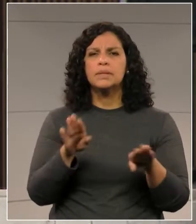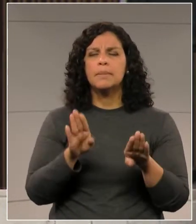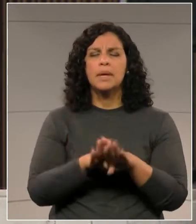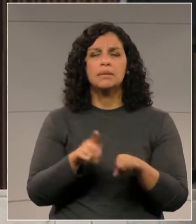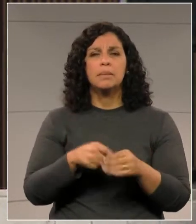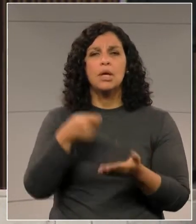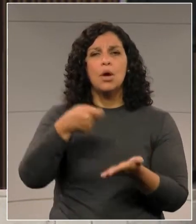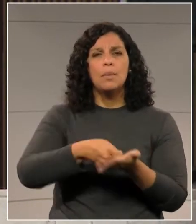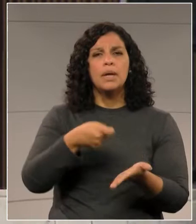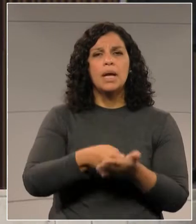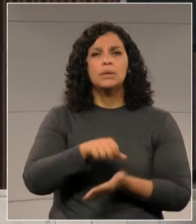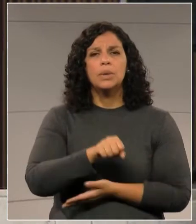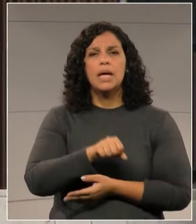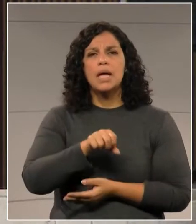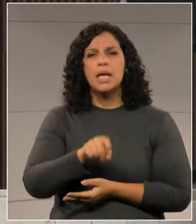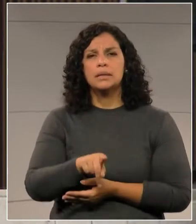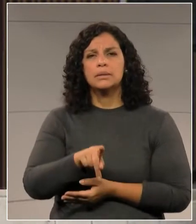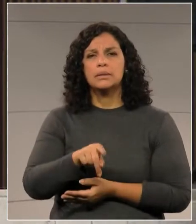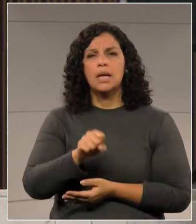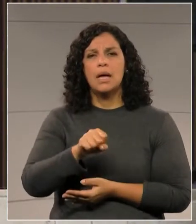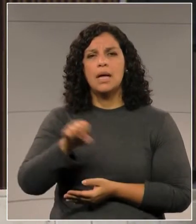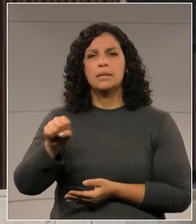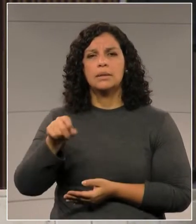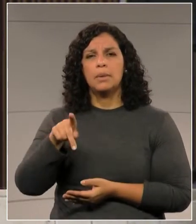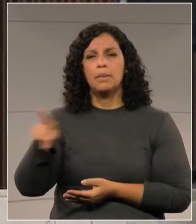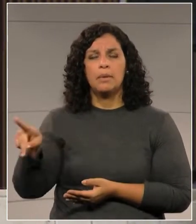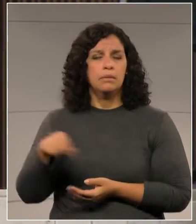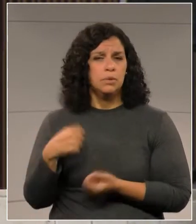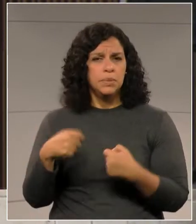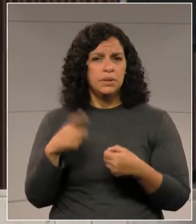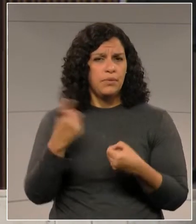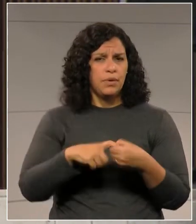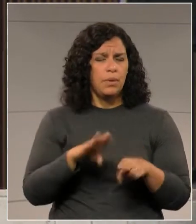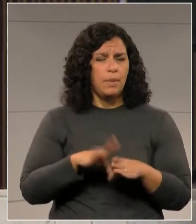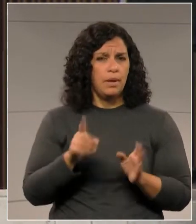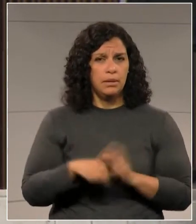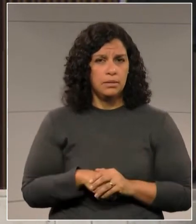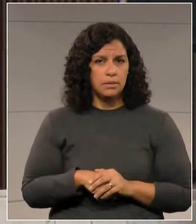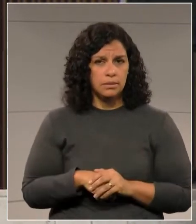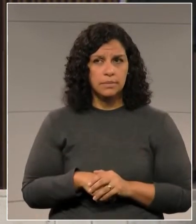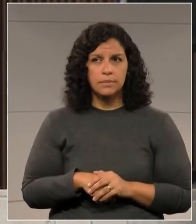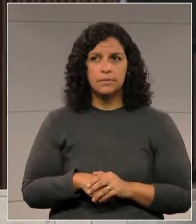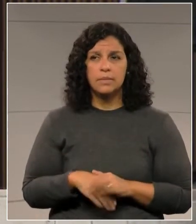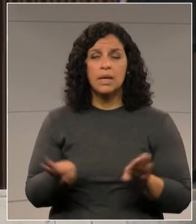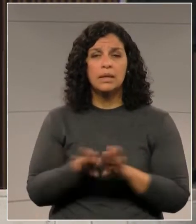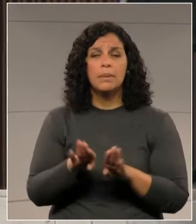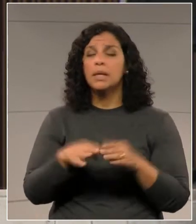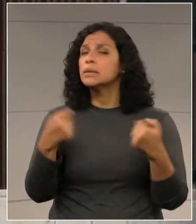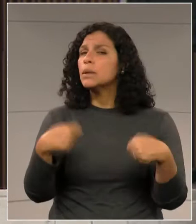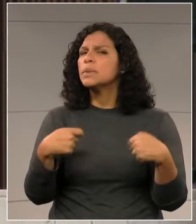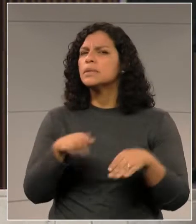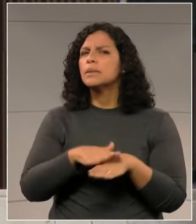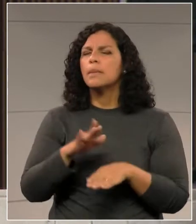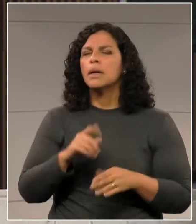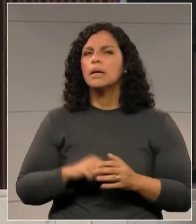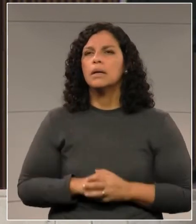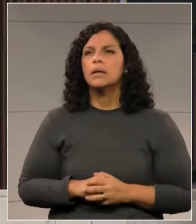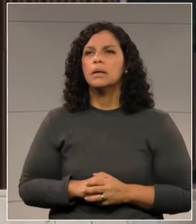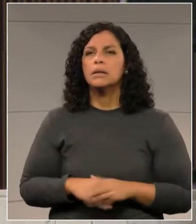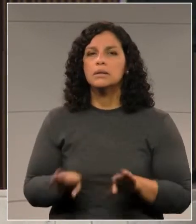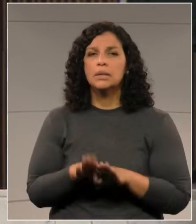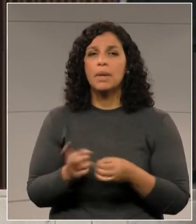obrigado a filiar-se à SPP, por exemplo? Não vai mais ser obrigado, deputado Russi, a filiar-se às